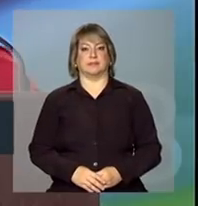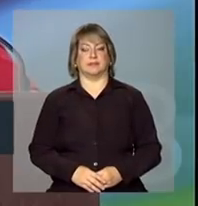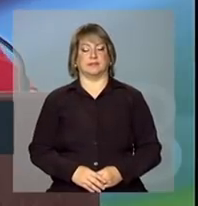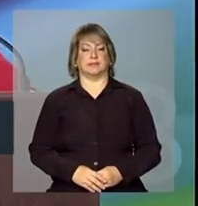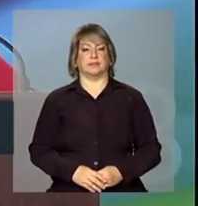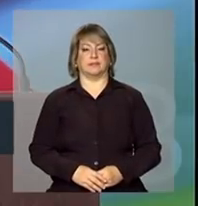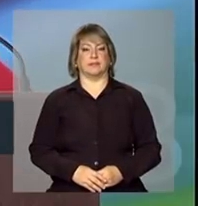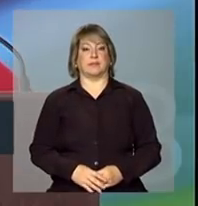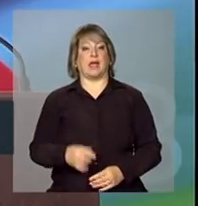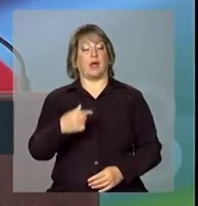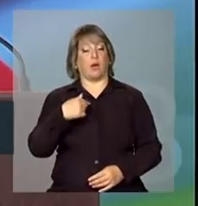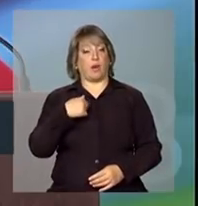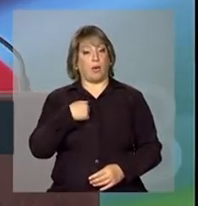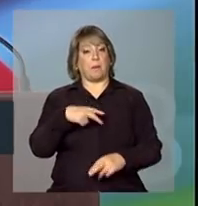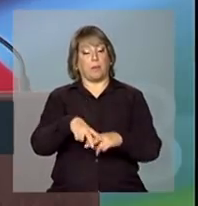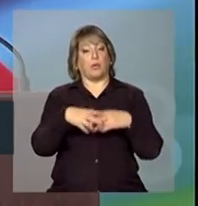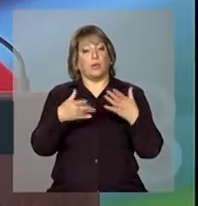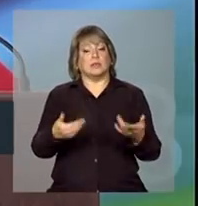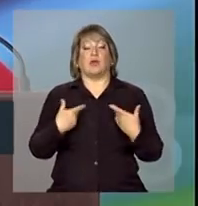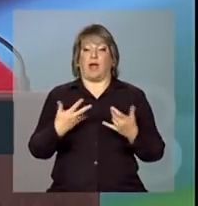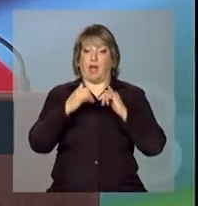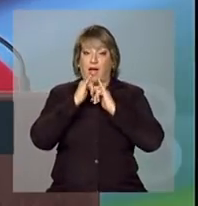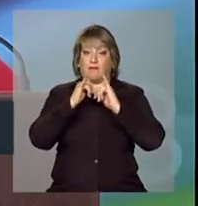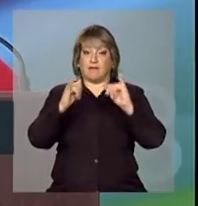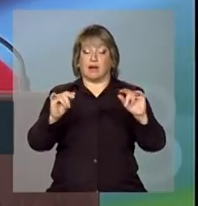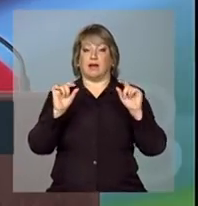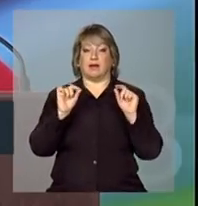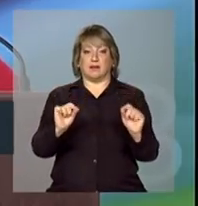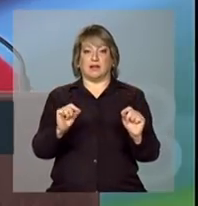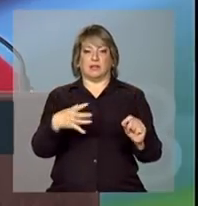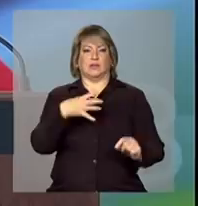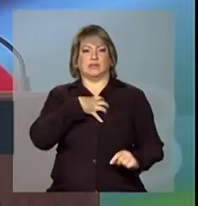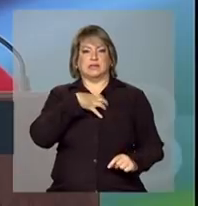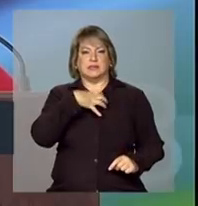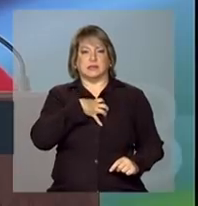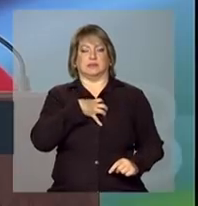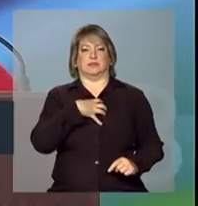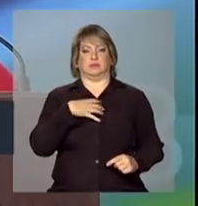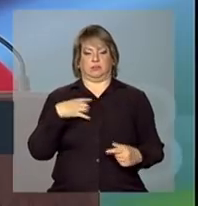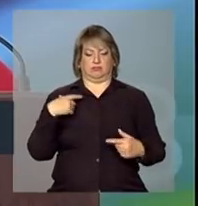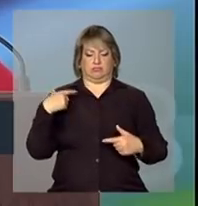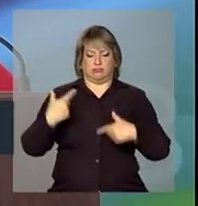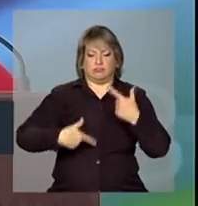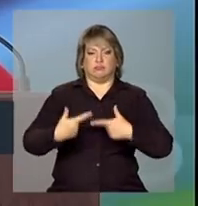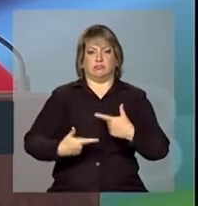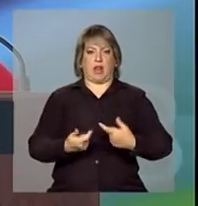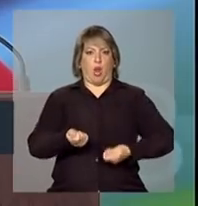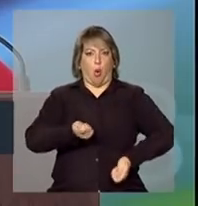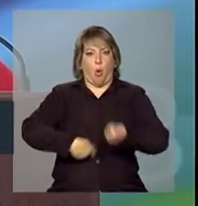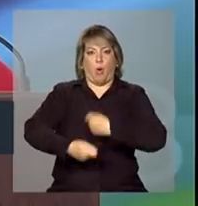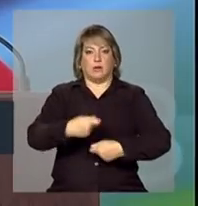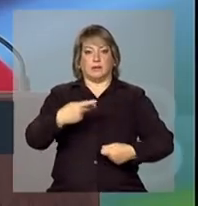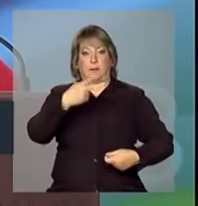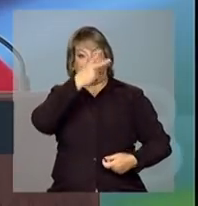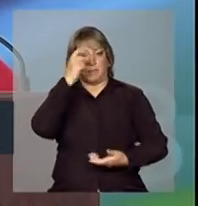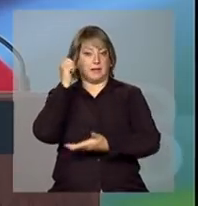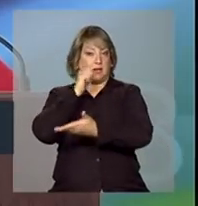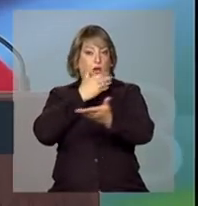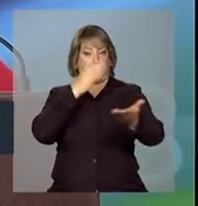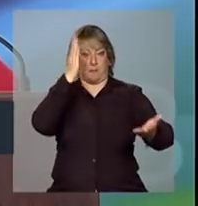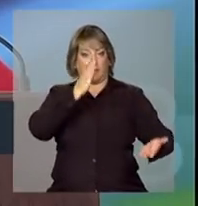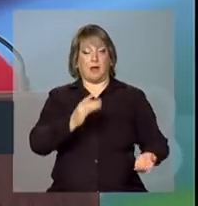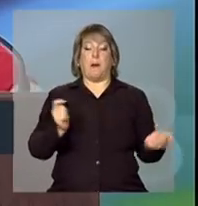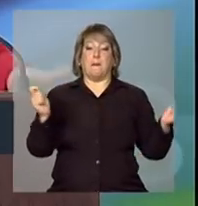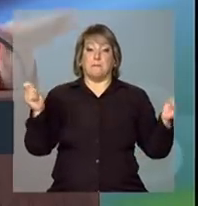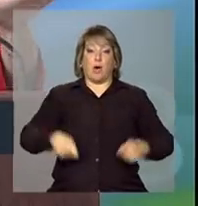e, por isso, quero dizer, o espírito empreendedor de brasileiros e de brasileiras pode agora